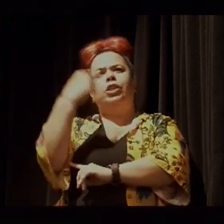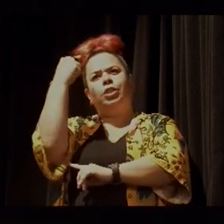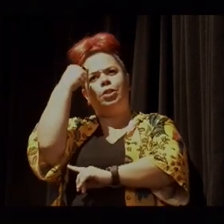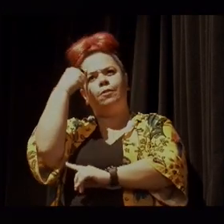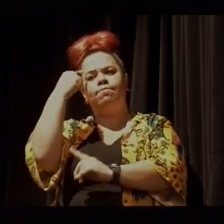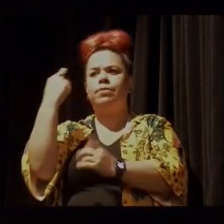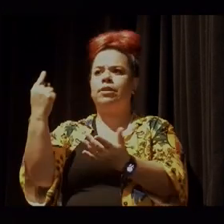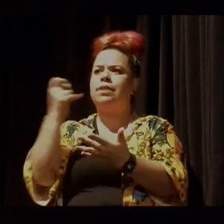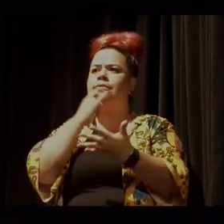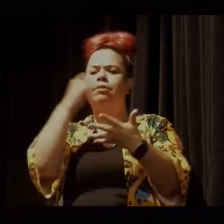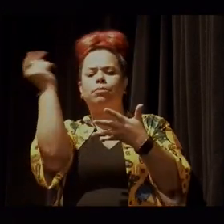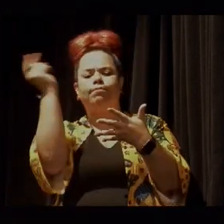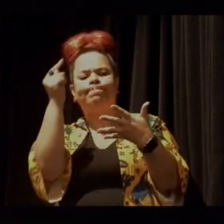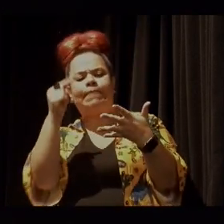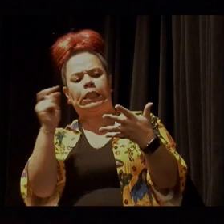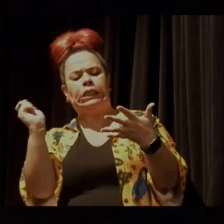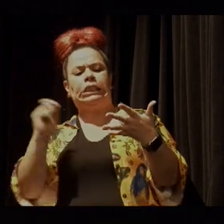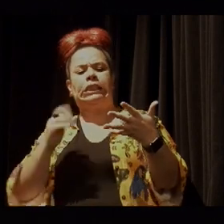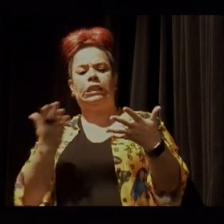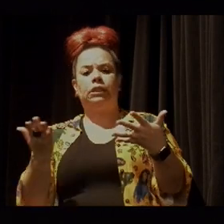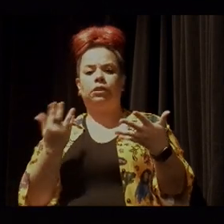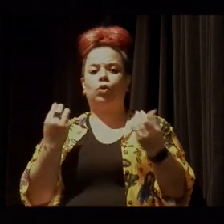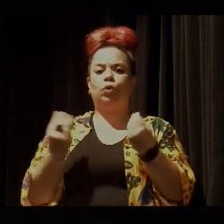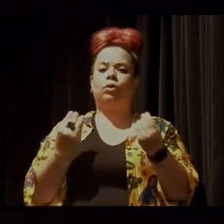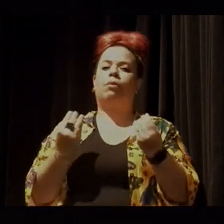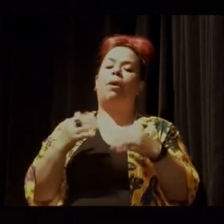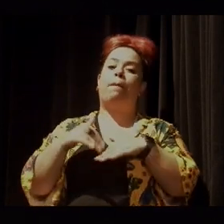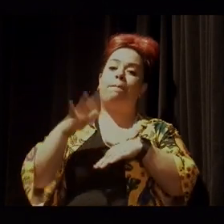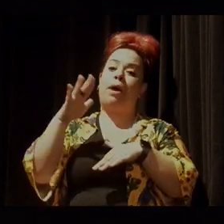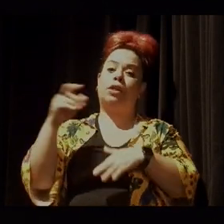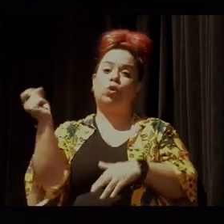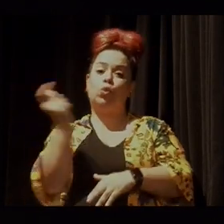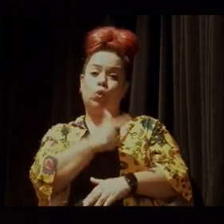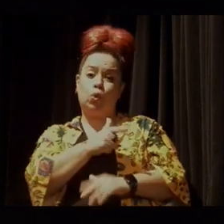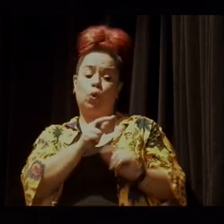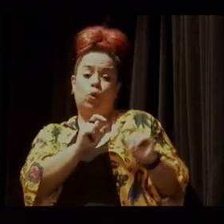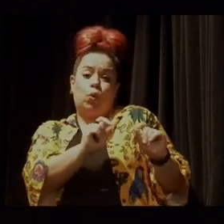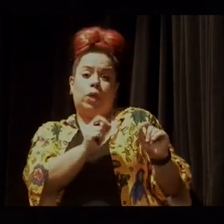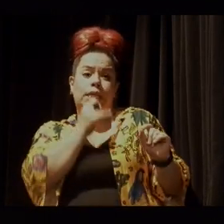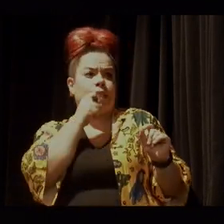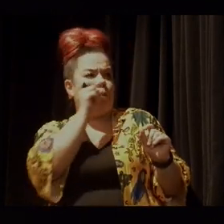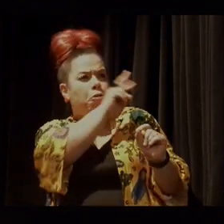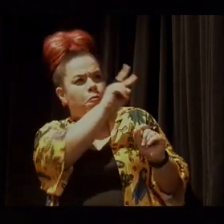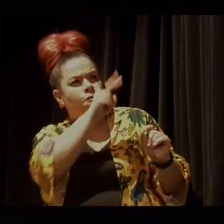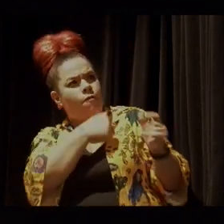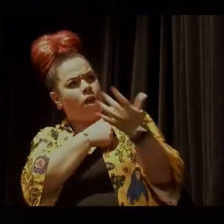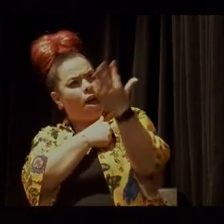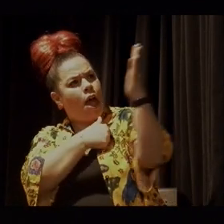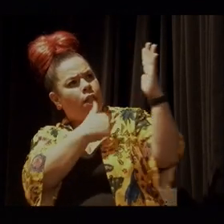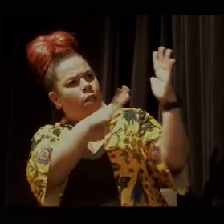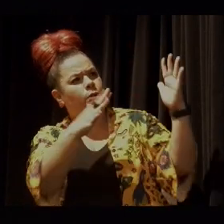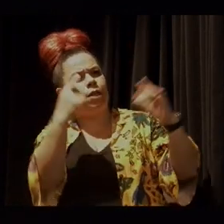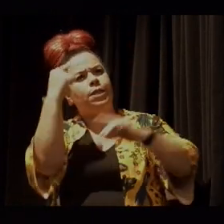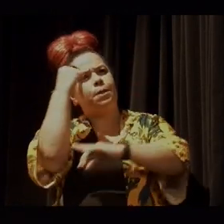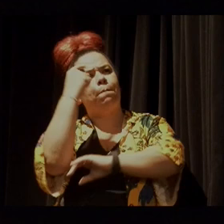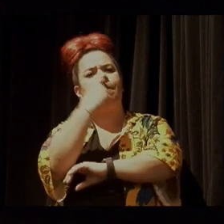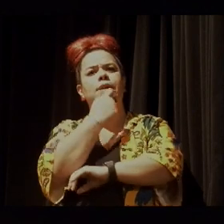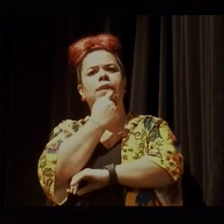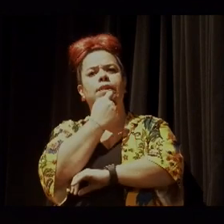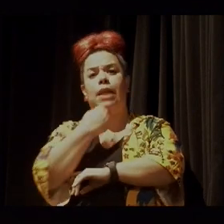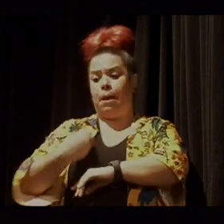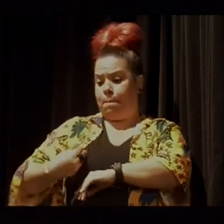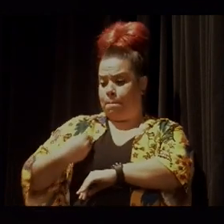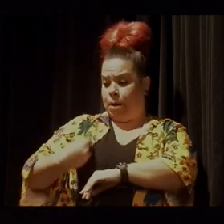possibilidade muito maior do que quando a gente olha para a natureza e pensa que a presença